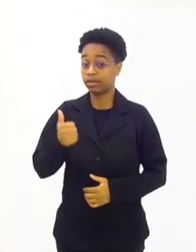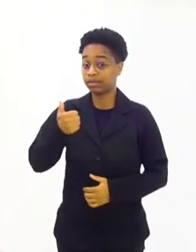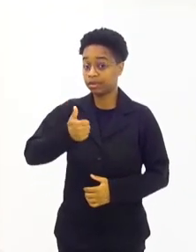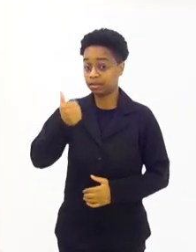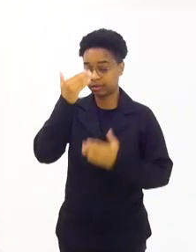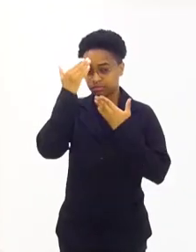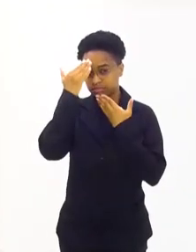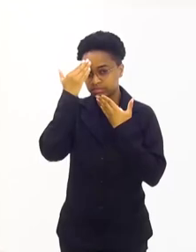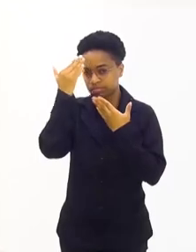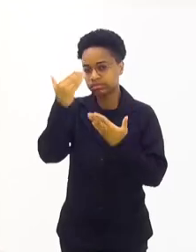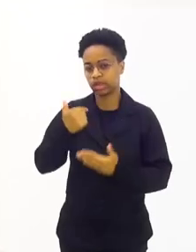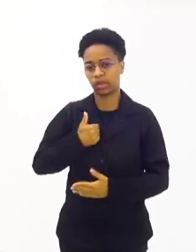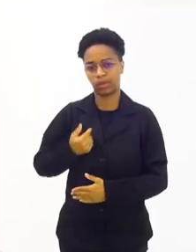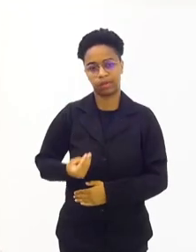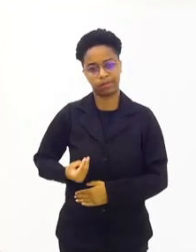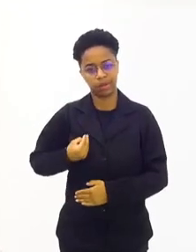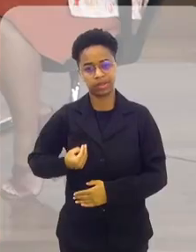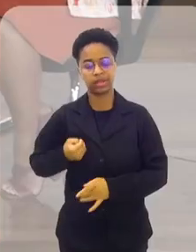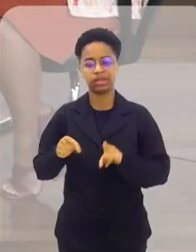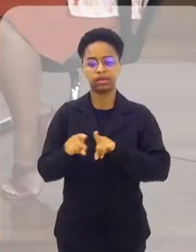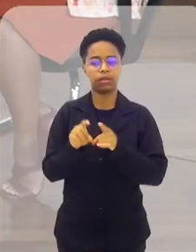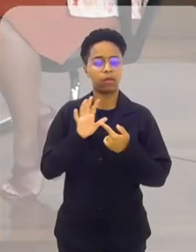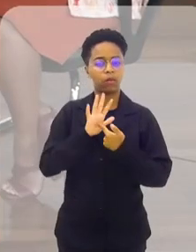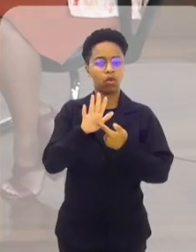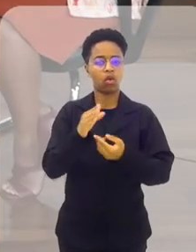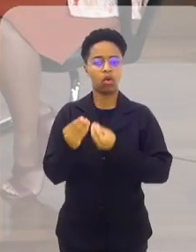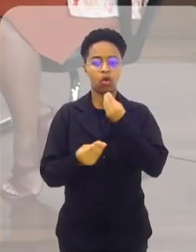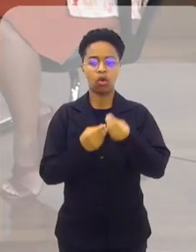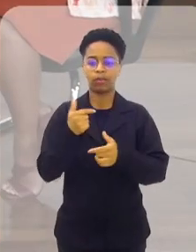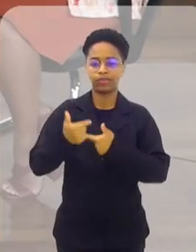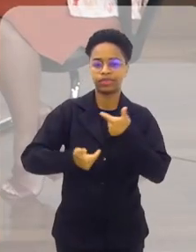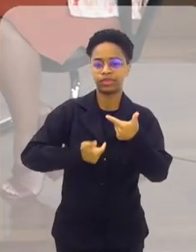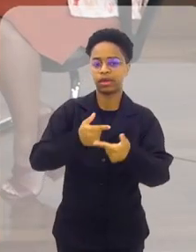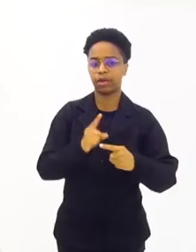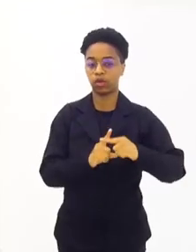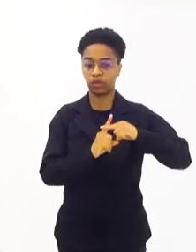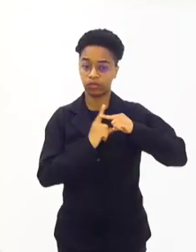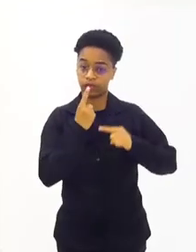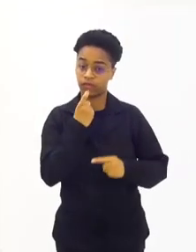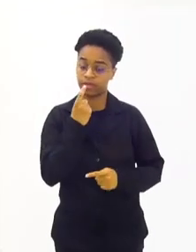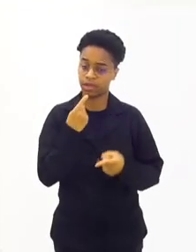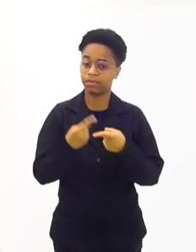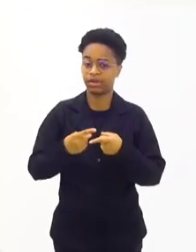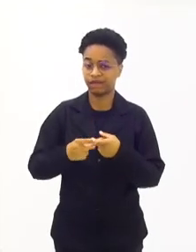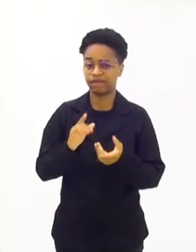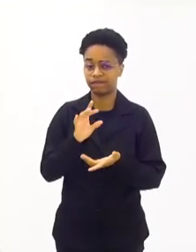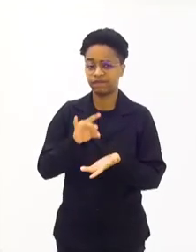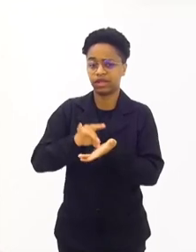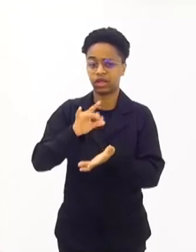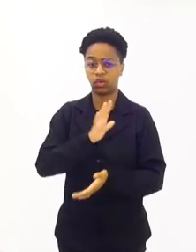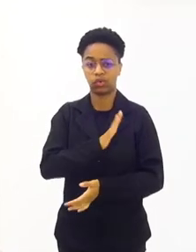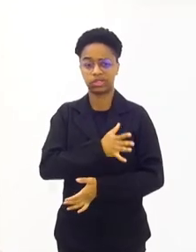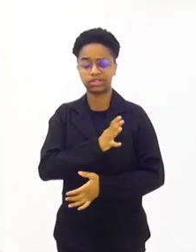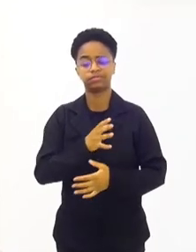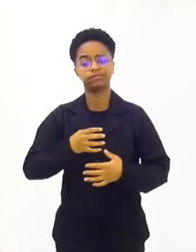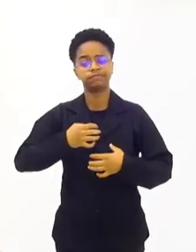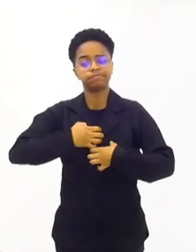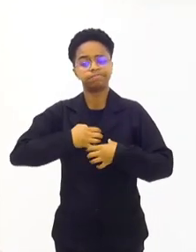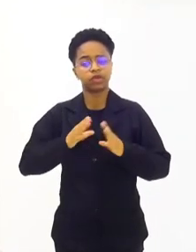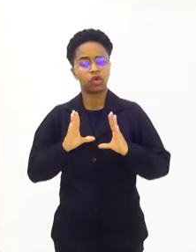Primeiro, agradecer, né? Estar aqui, trazer a bandeira da cruz vermelha é algo que realmente conforta o nosso coração, nosso coração